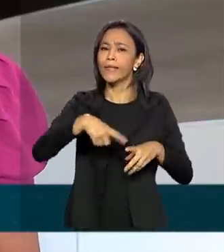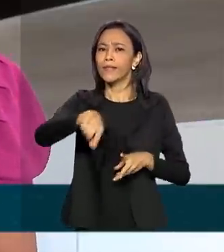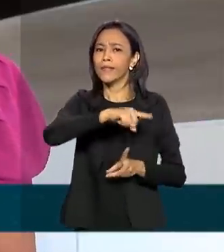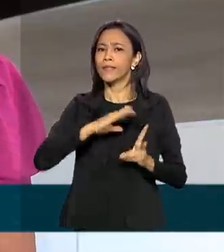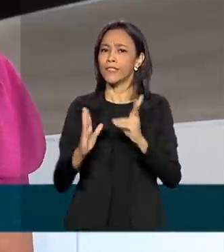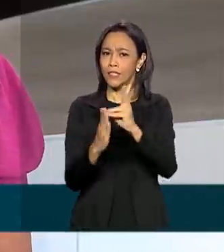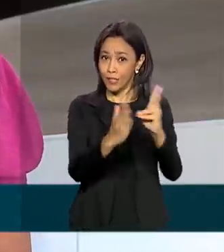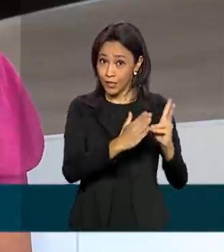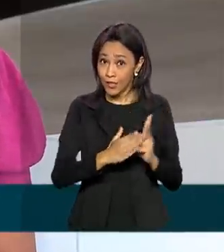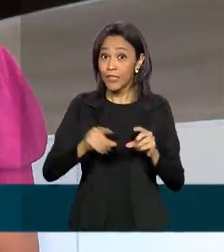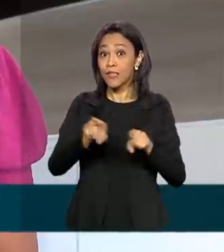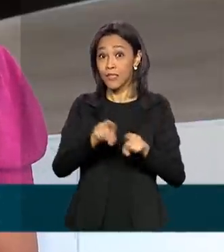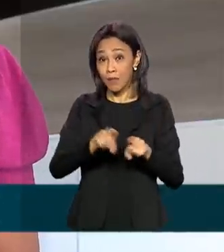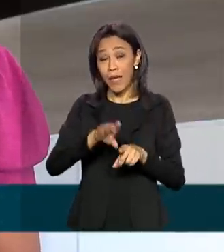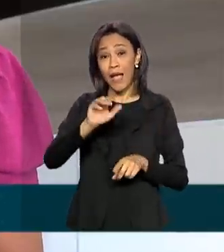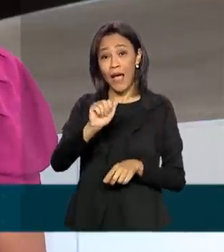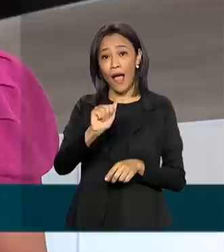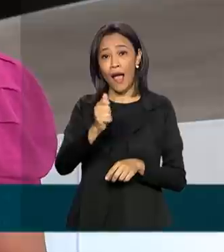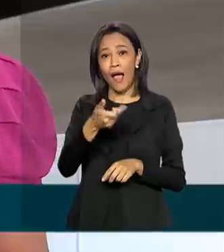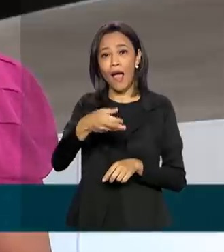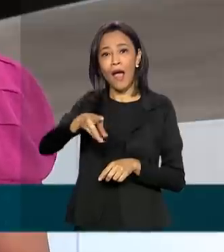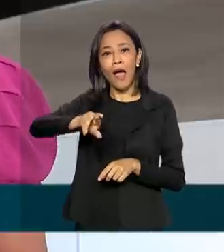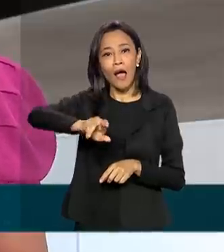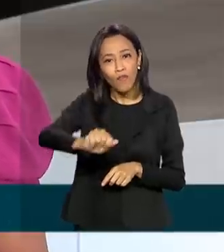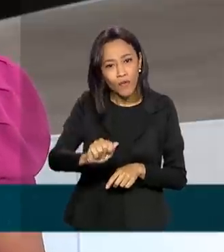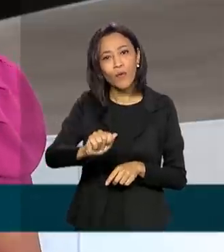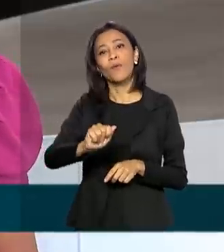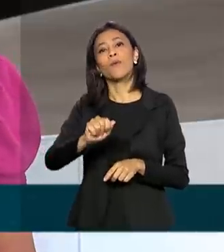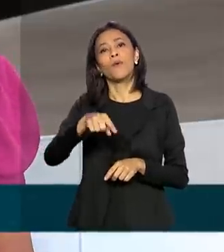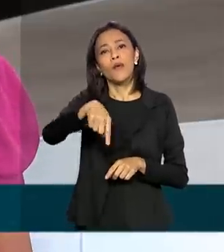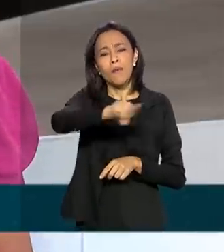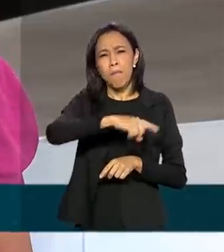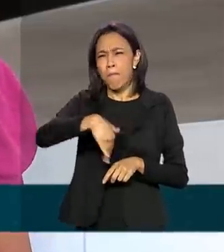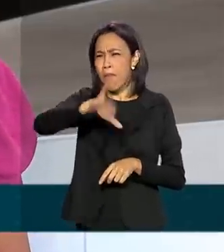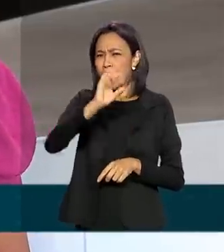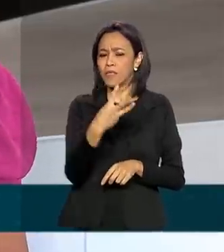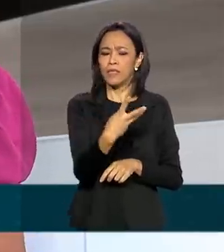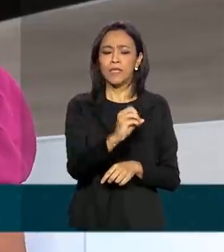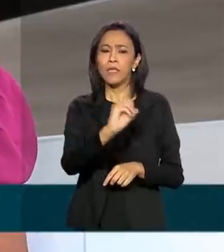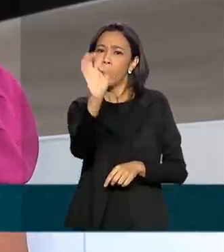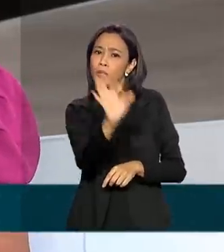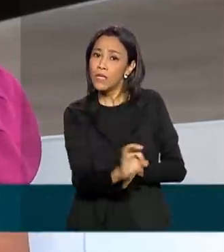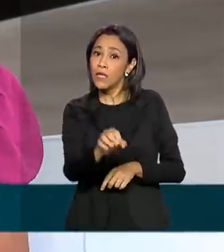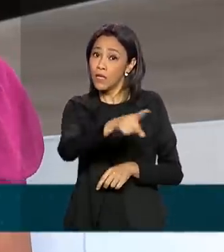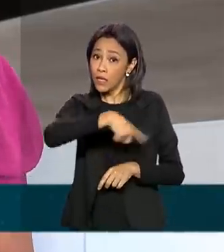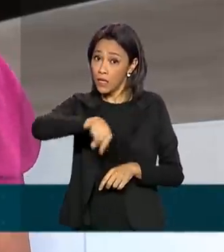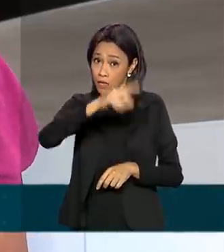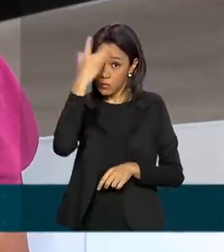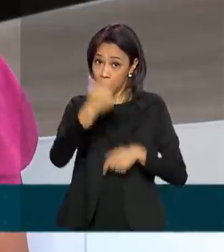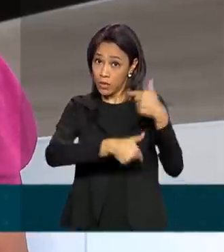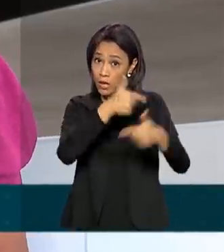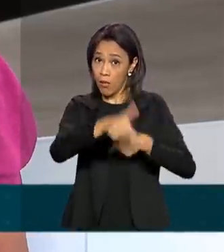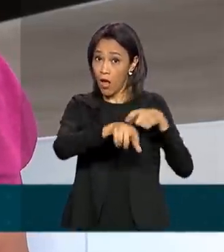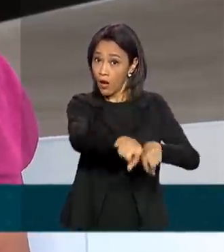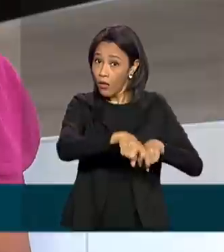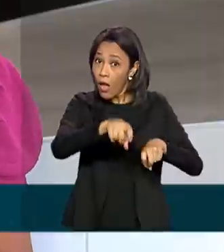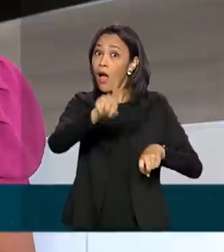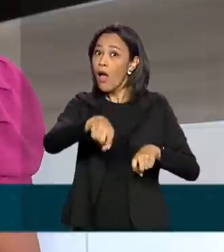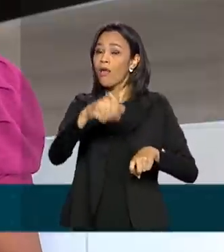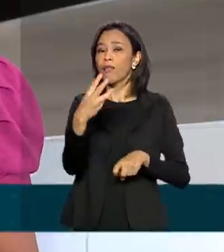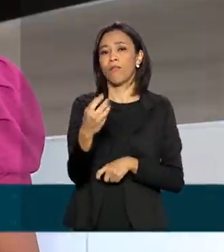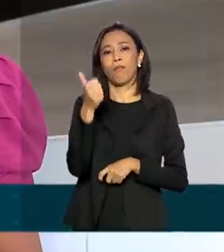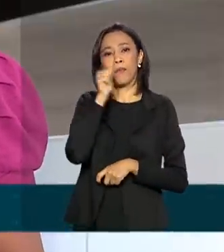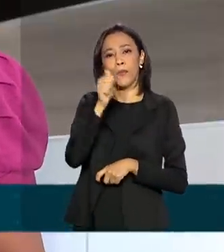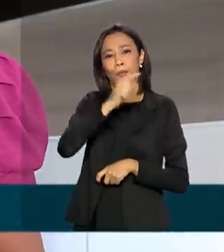afrodescendentes. Mais de 30% dos trabalhadores rurais hoje no Brasil são mulheres, de